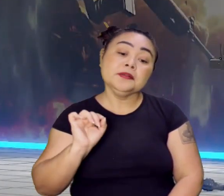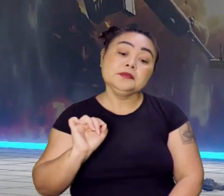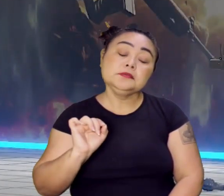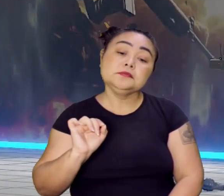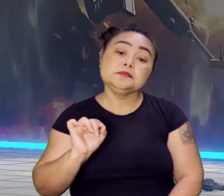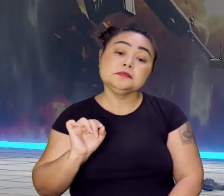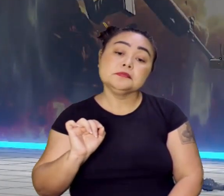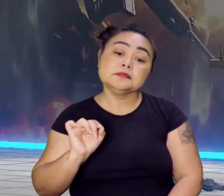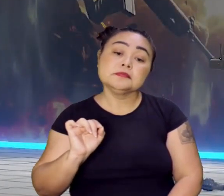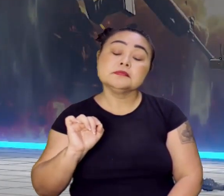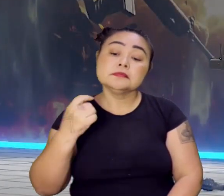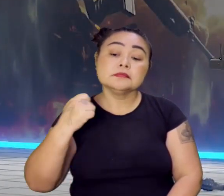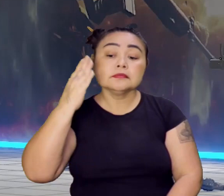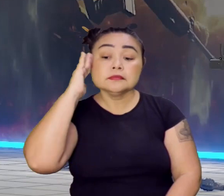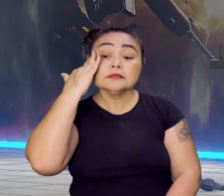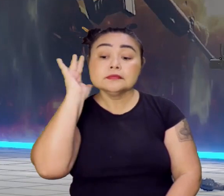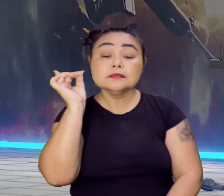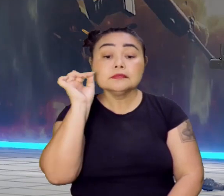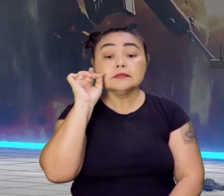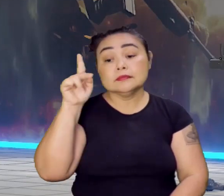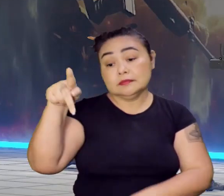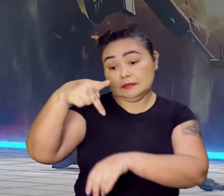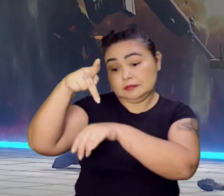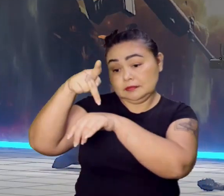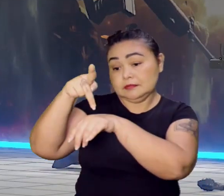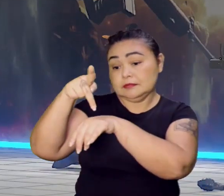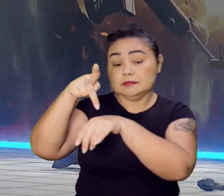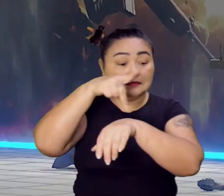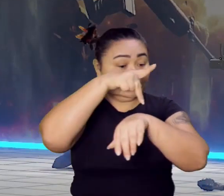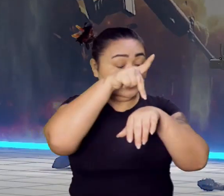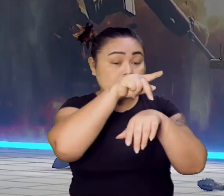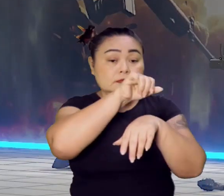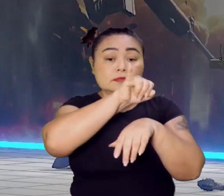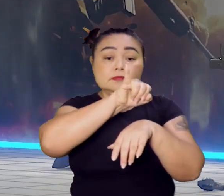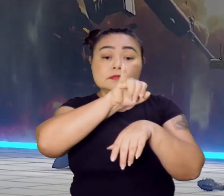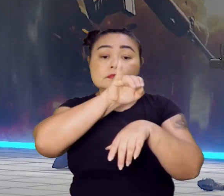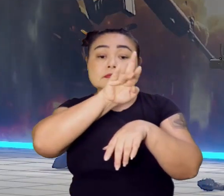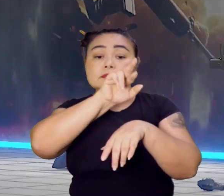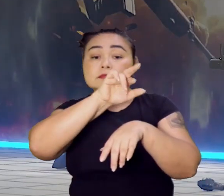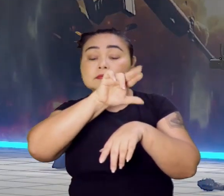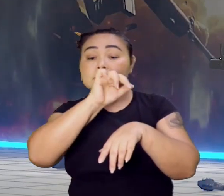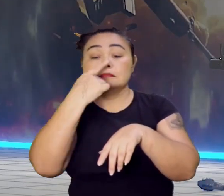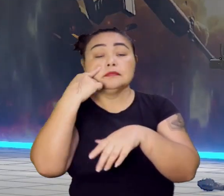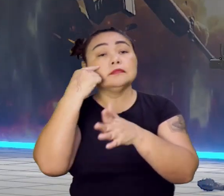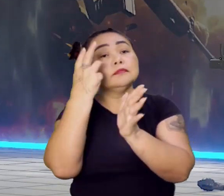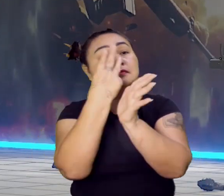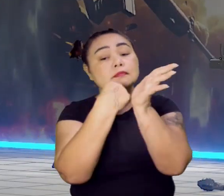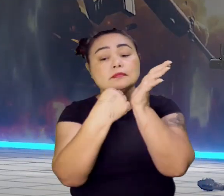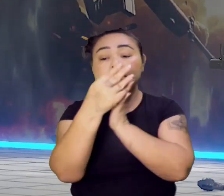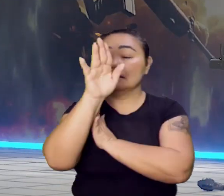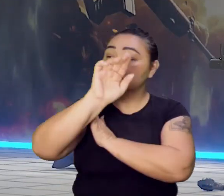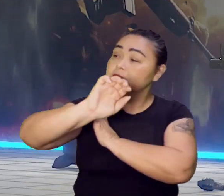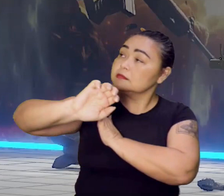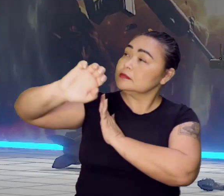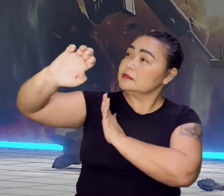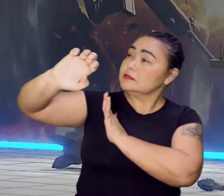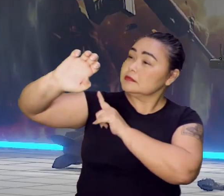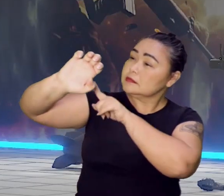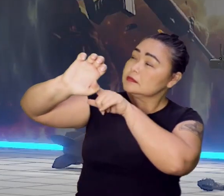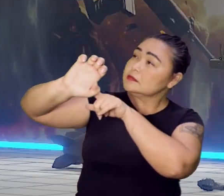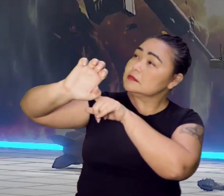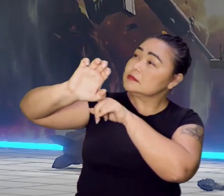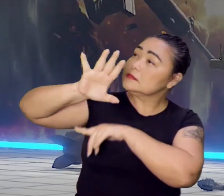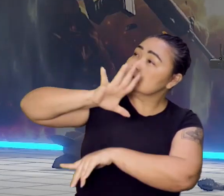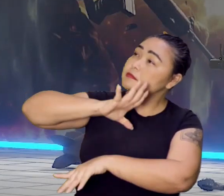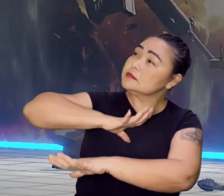A gente precisa entender o que são países ibéricos, né? Se você olhar o mapa da Europa, Portugal